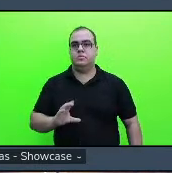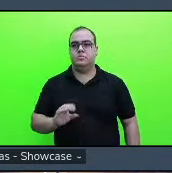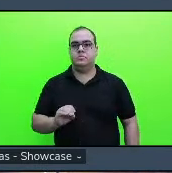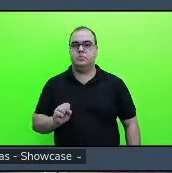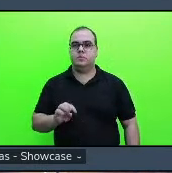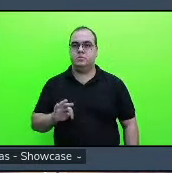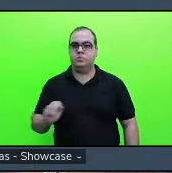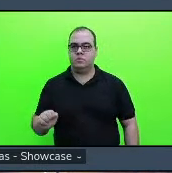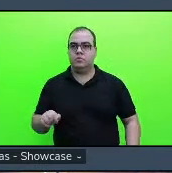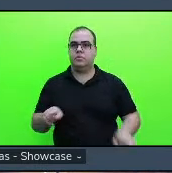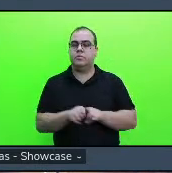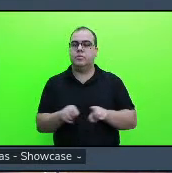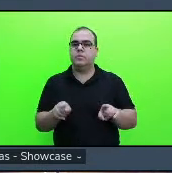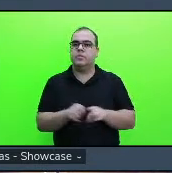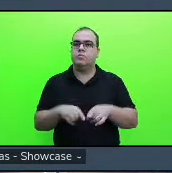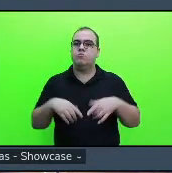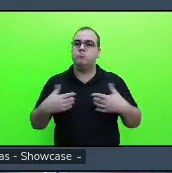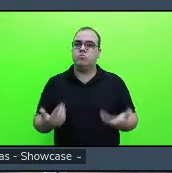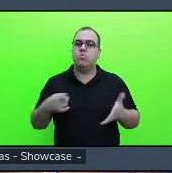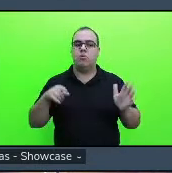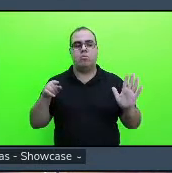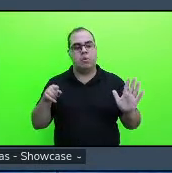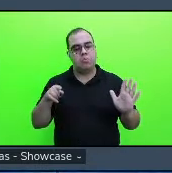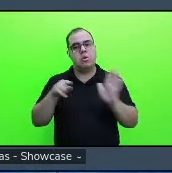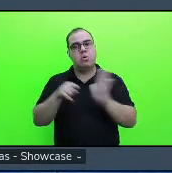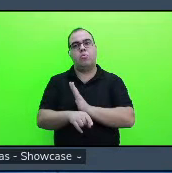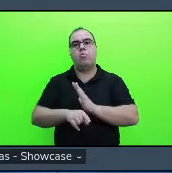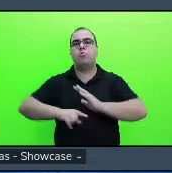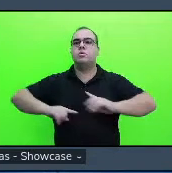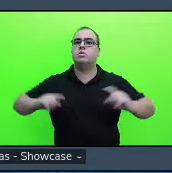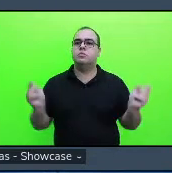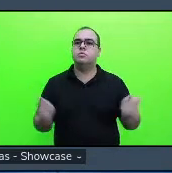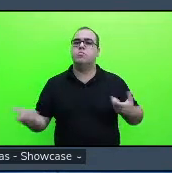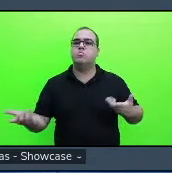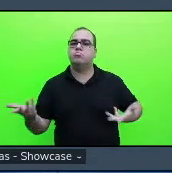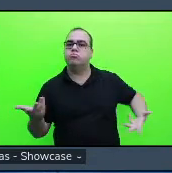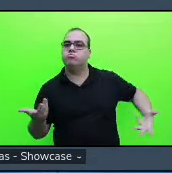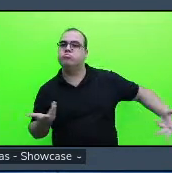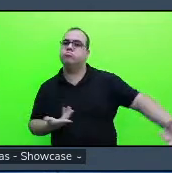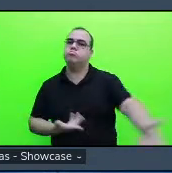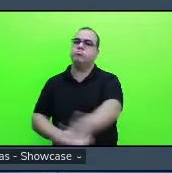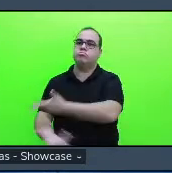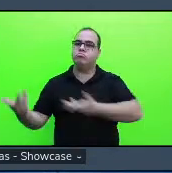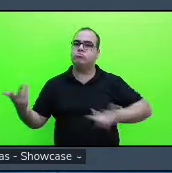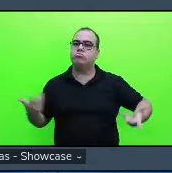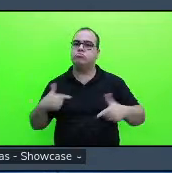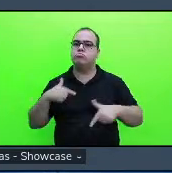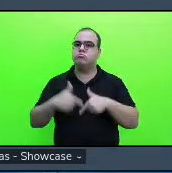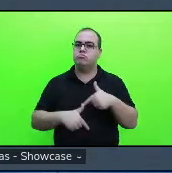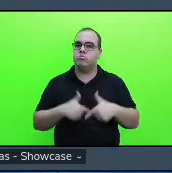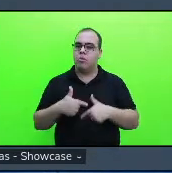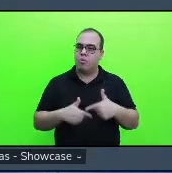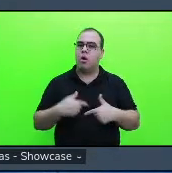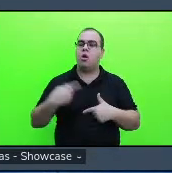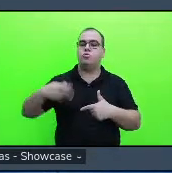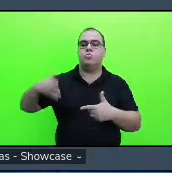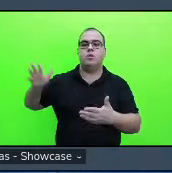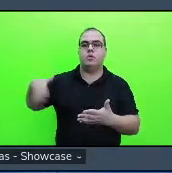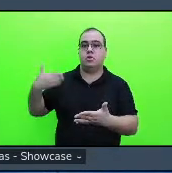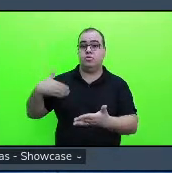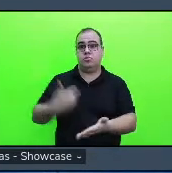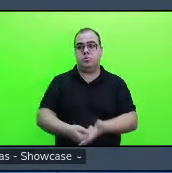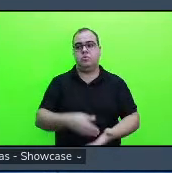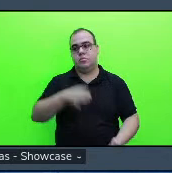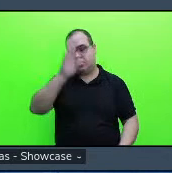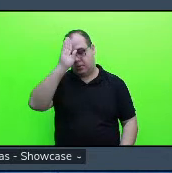então é mais uma uma pergunta que dialoga com seu trabalho mas também tem a ver com a tua trajetória acadêmica e te perguntar isso se você